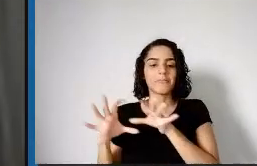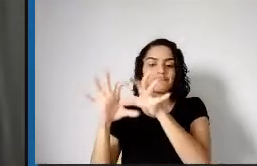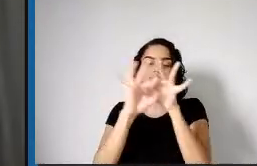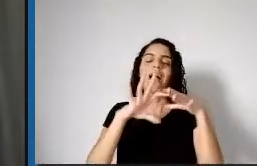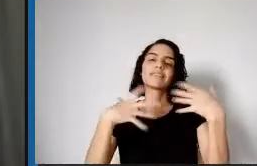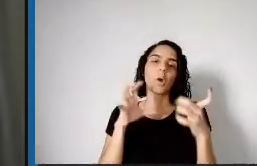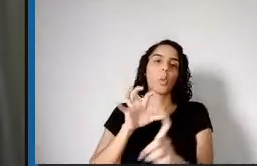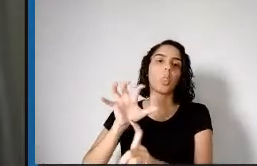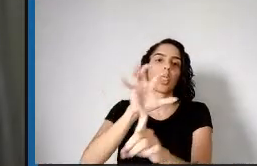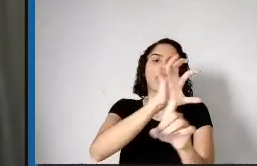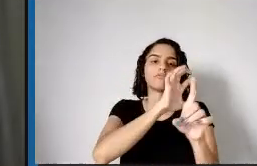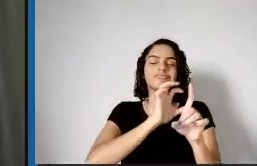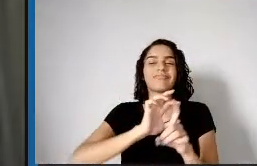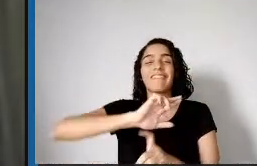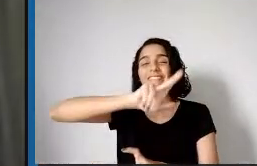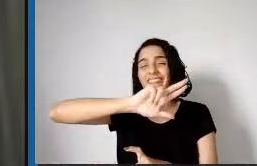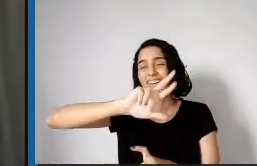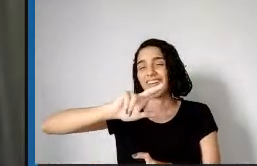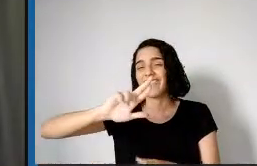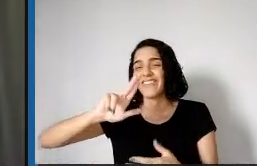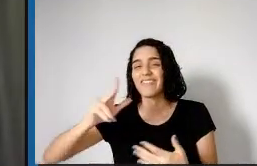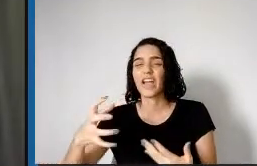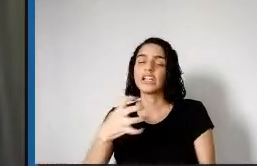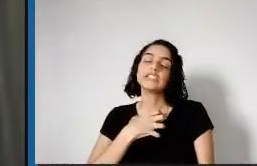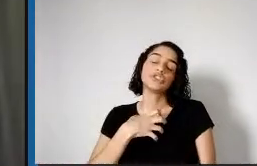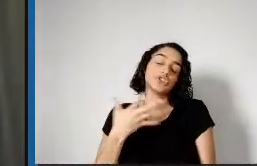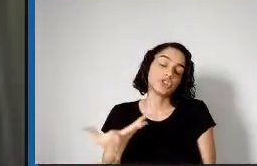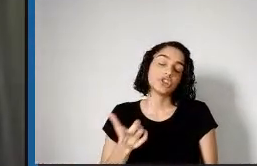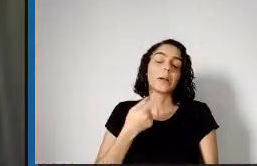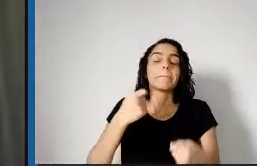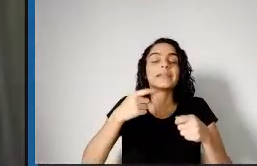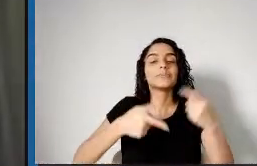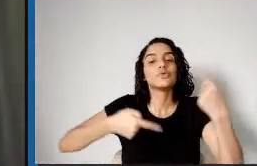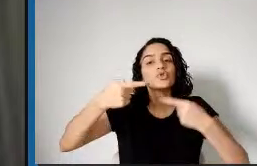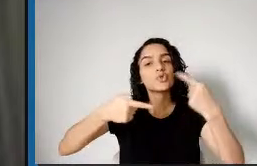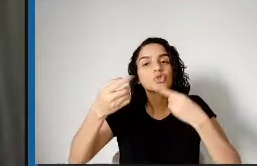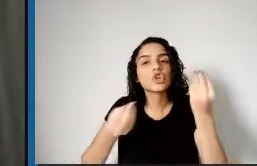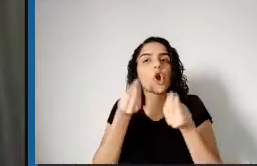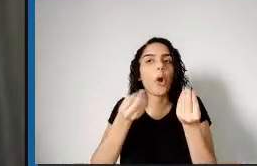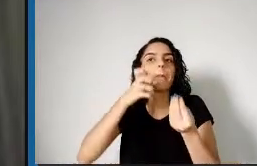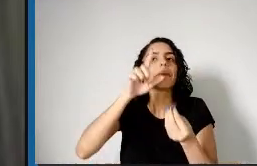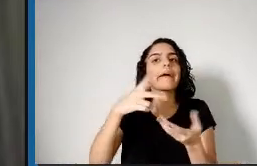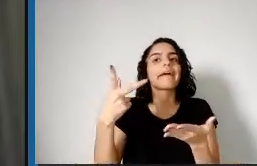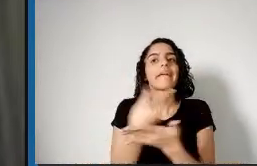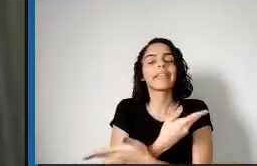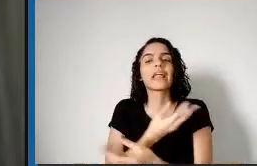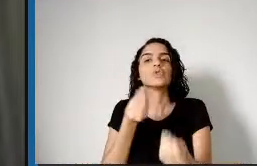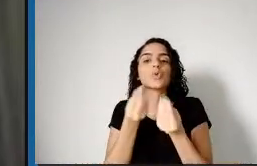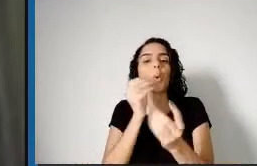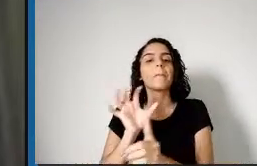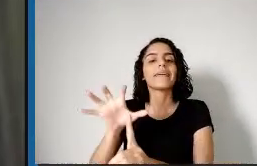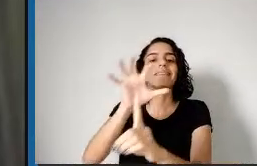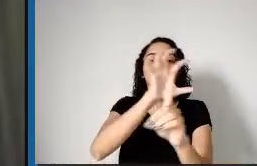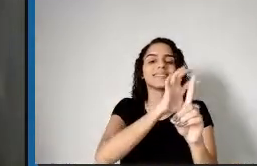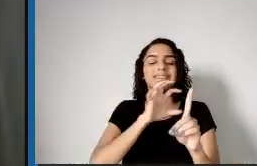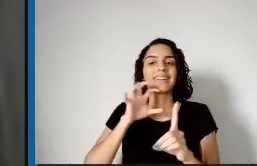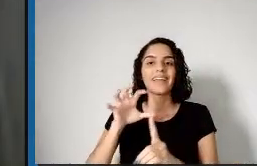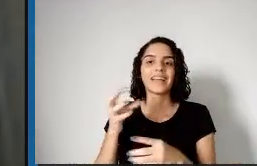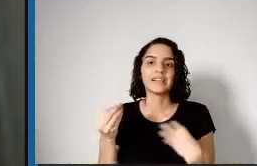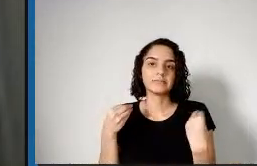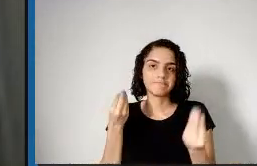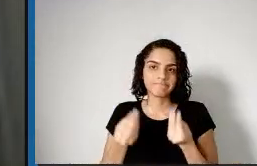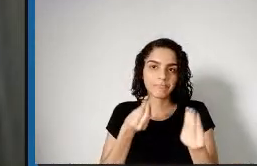nós temos que discutir esses efeitos e que esses efeitos, mais uma vez, elas não são homogeneamente